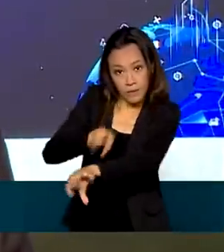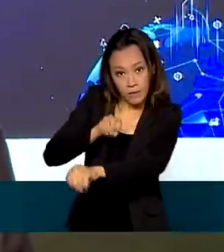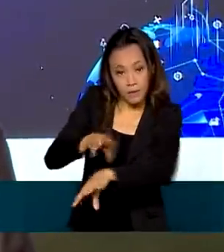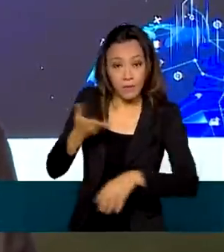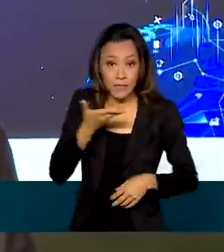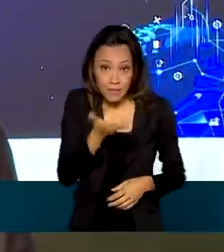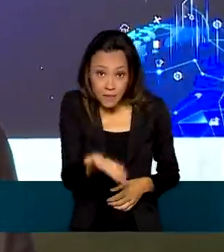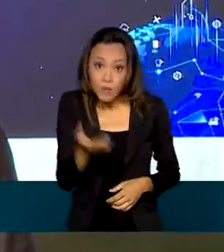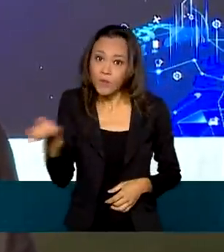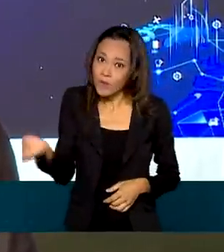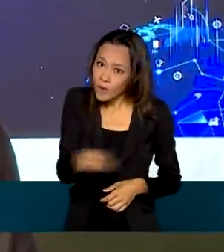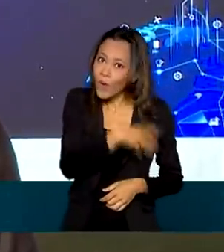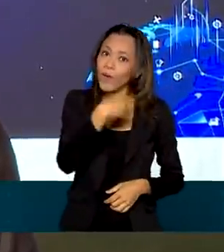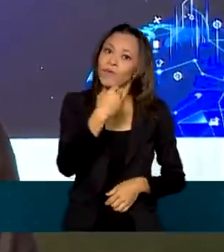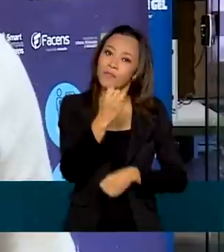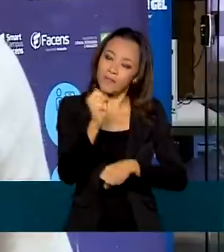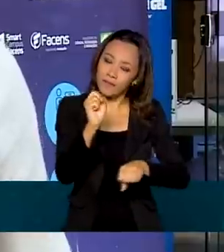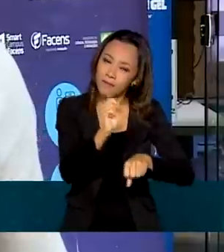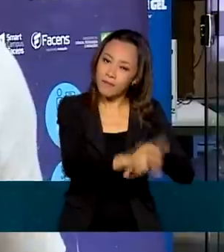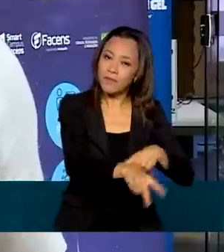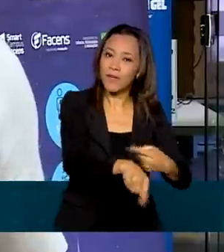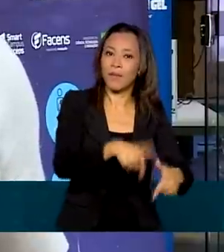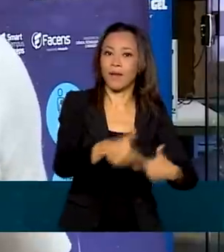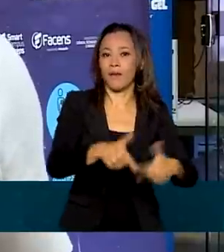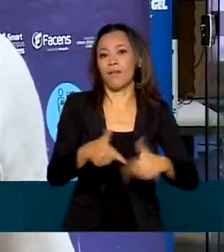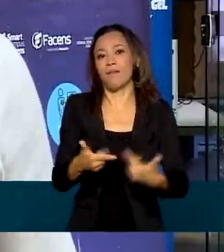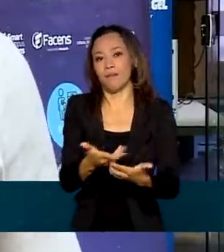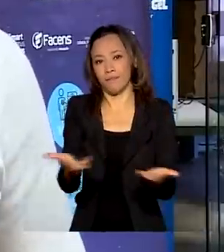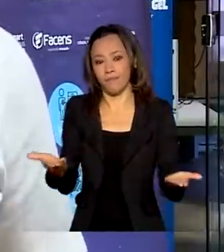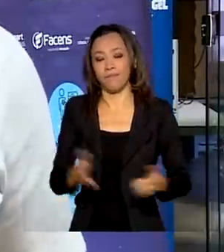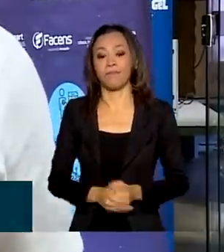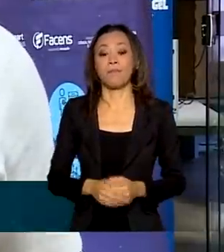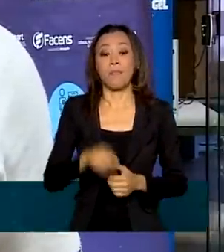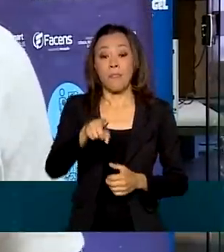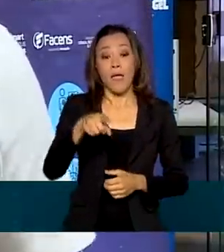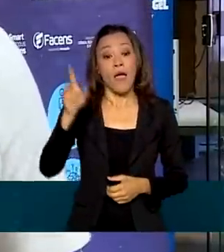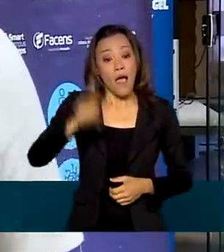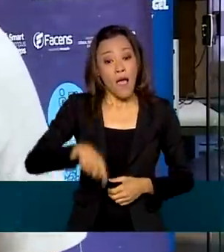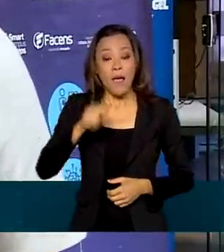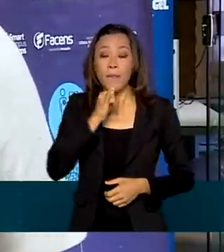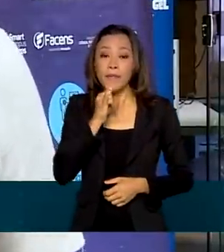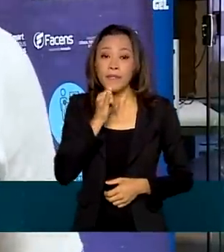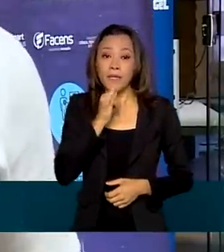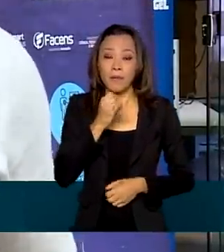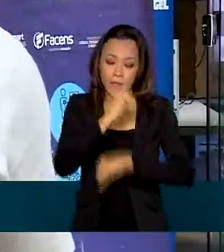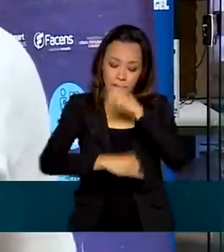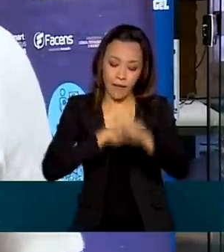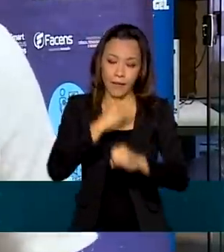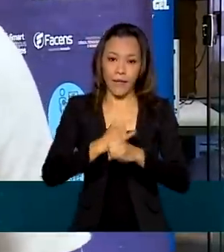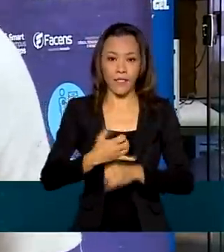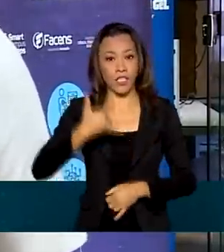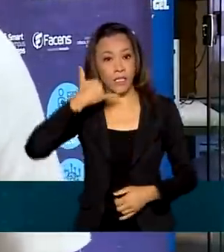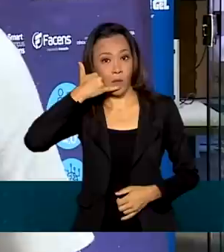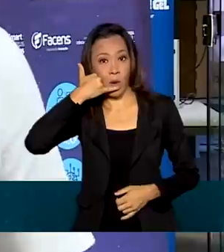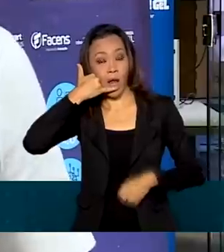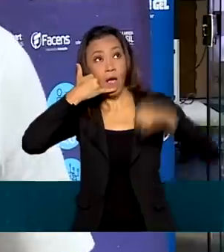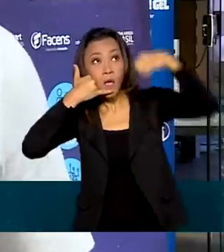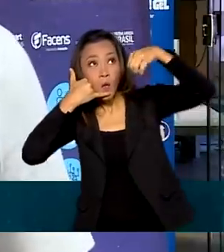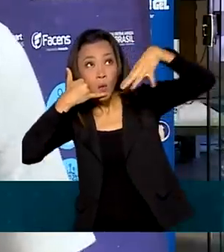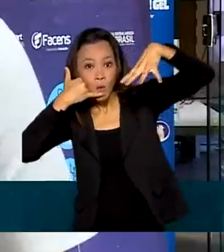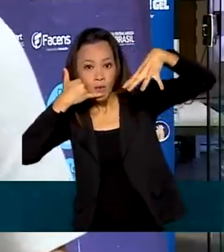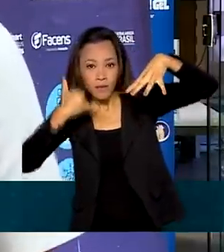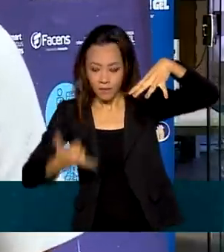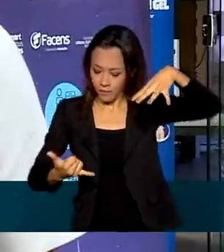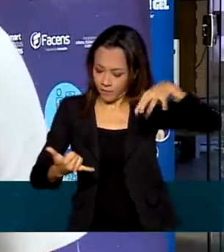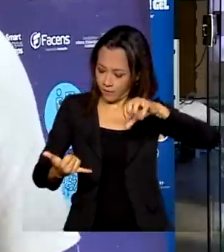significa novos empregos e novas carreiras. A Internet das Coisas é como chamamos a conexão, por exemplo, entre um celular e uma lâmpada para